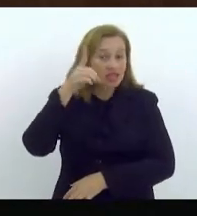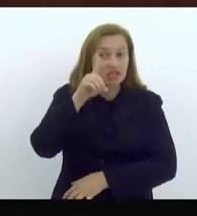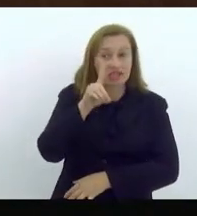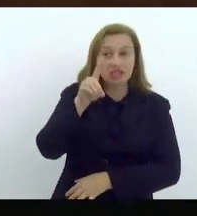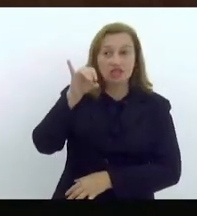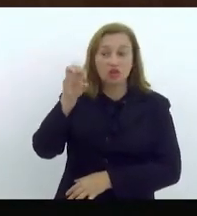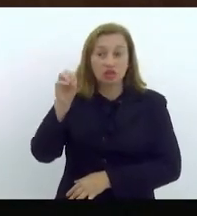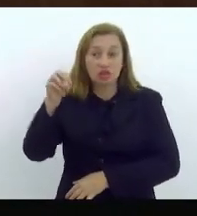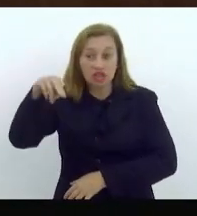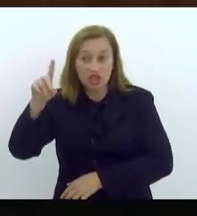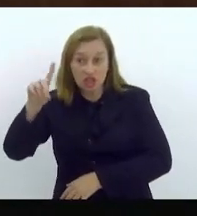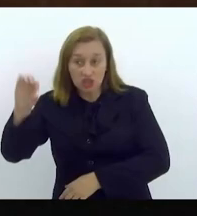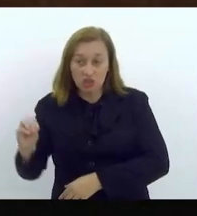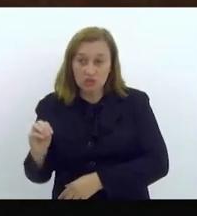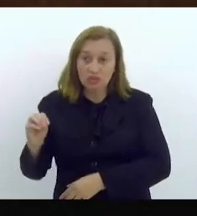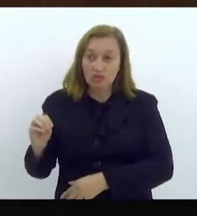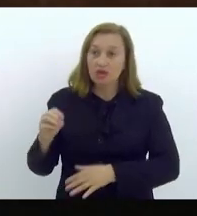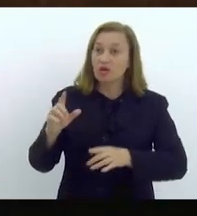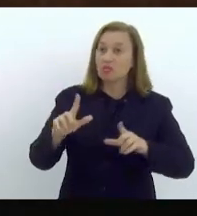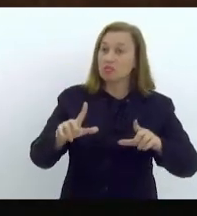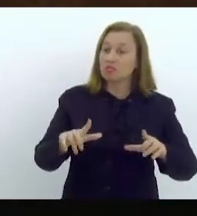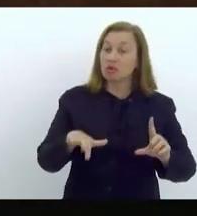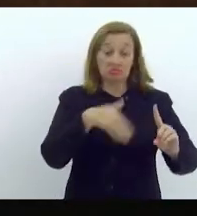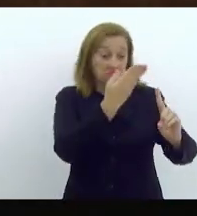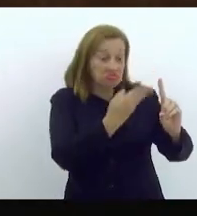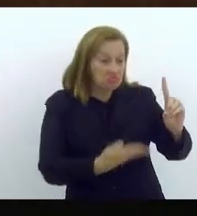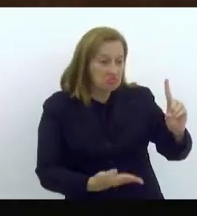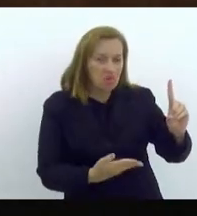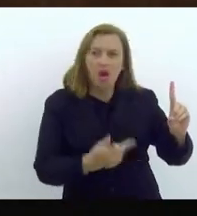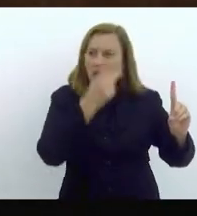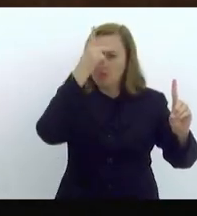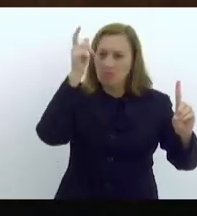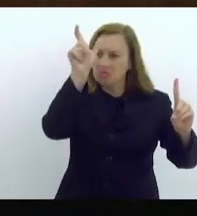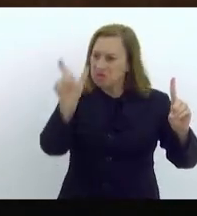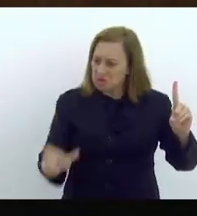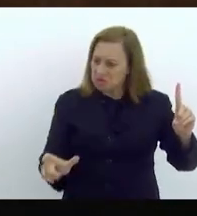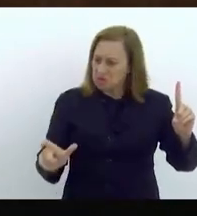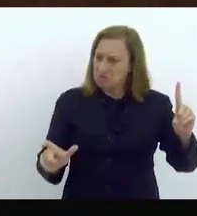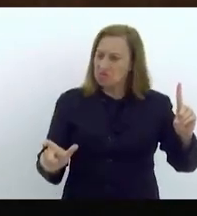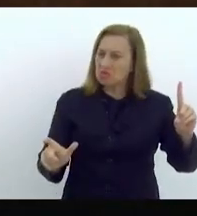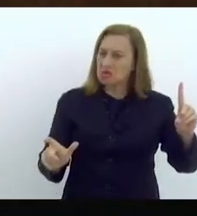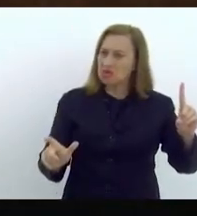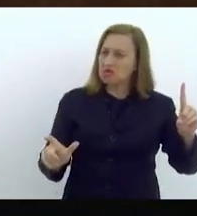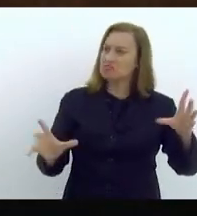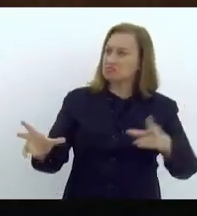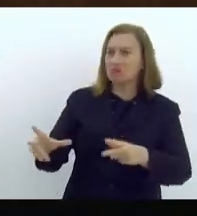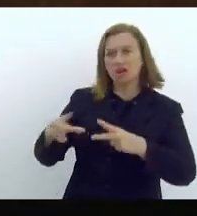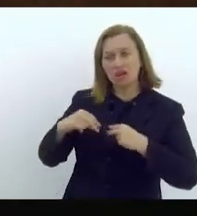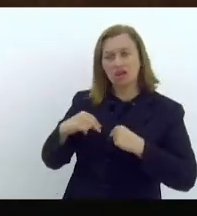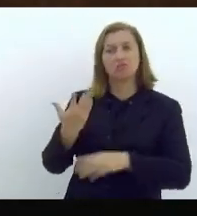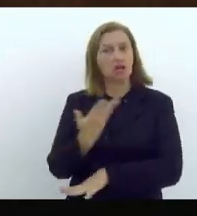Lins por essa honraria dada a uma pessoa que merece, um grande amigo e acima de tudo um grande